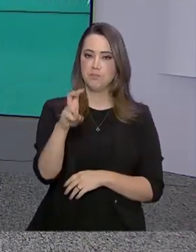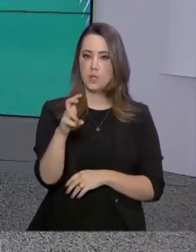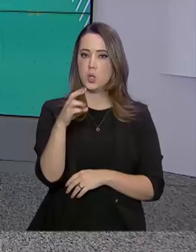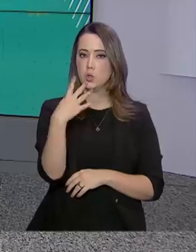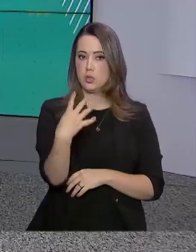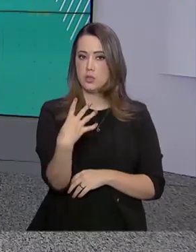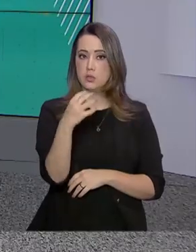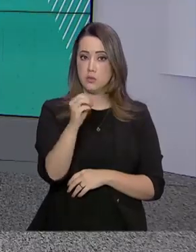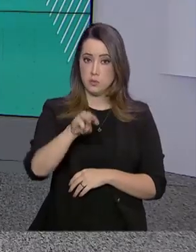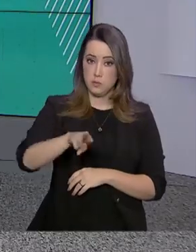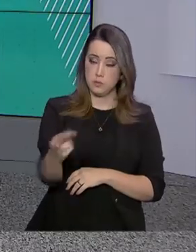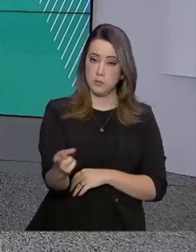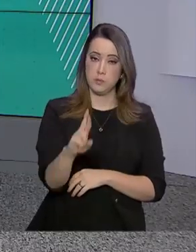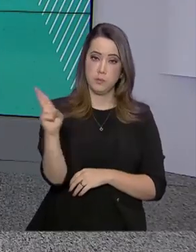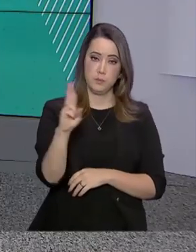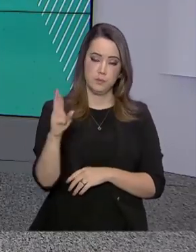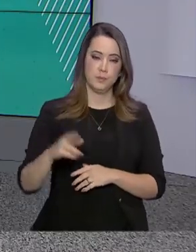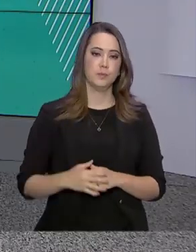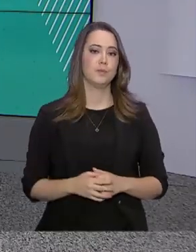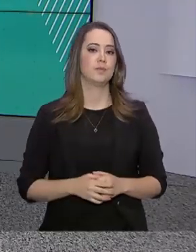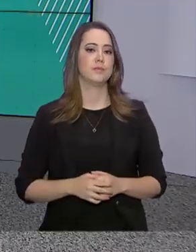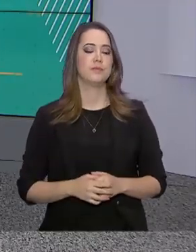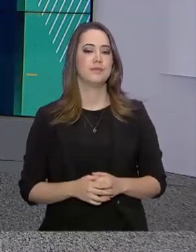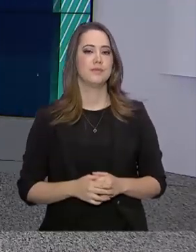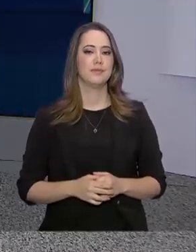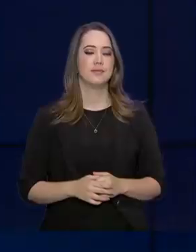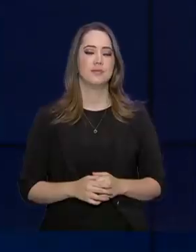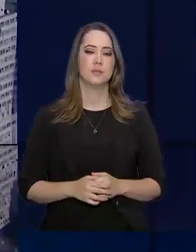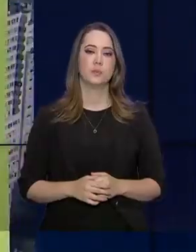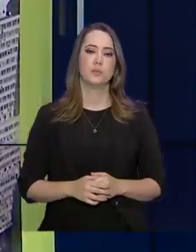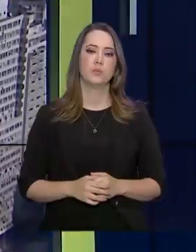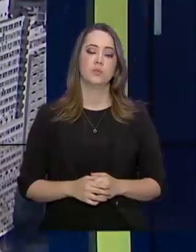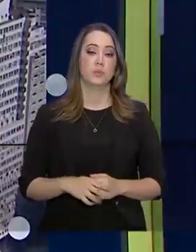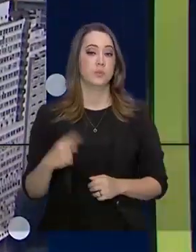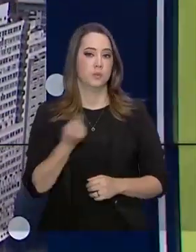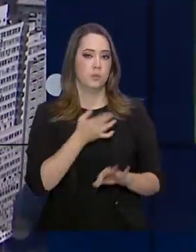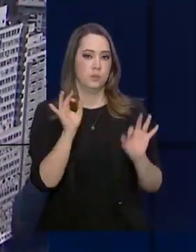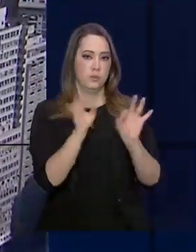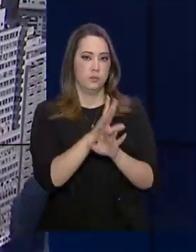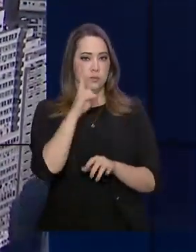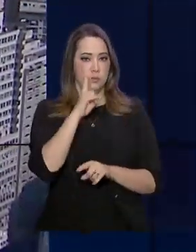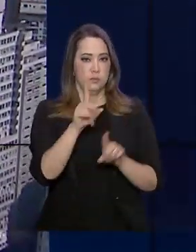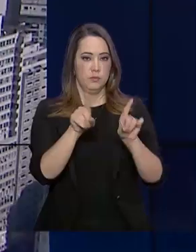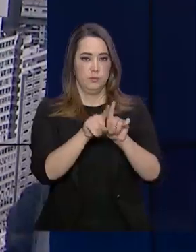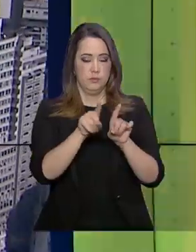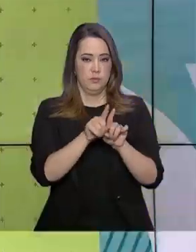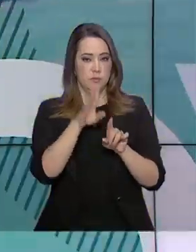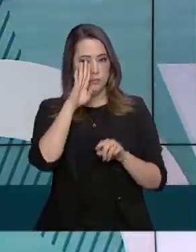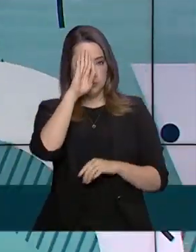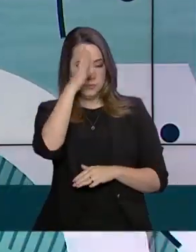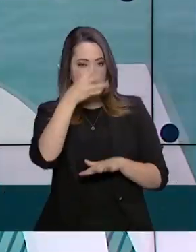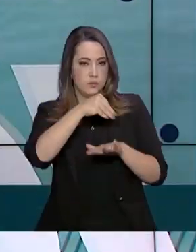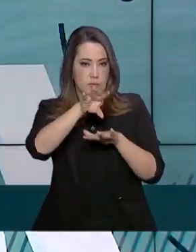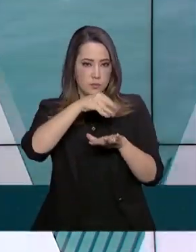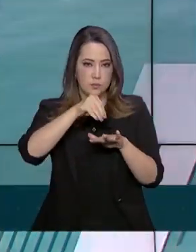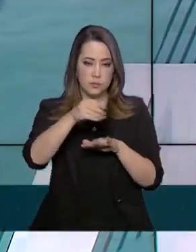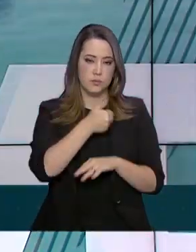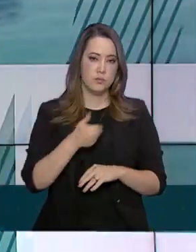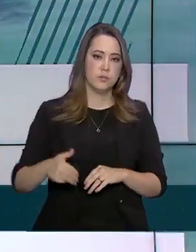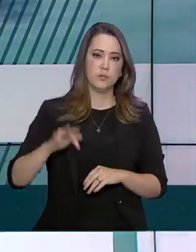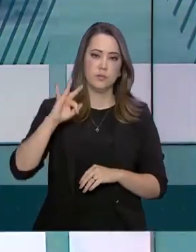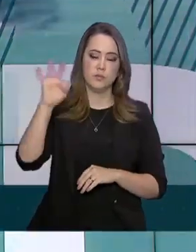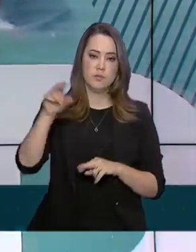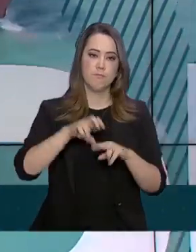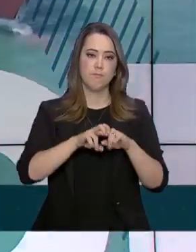um total de 540 milhões de reais. O governo agora fica por aqui. Continue acompanhando as principais